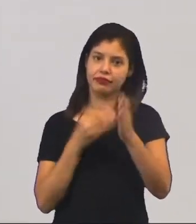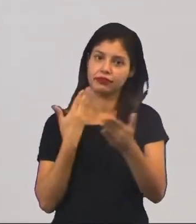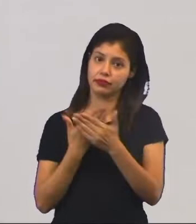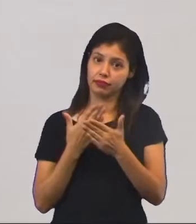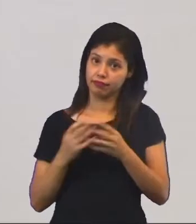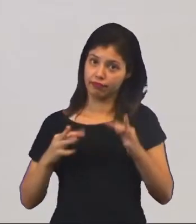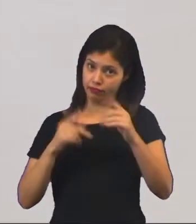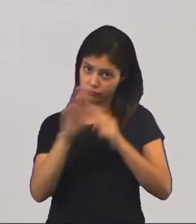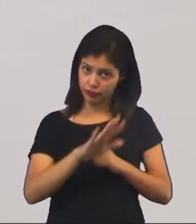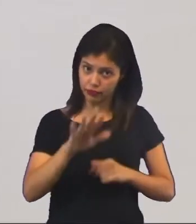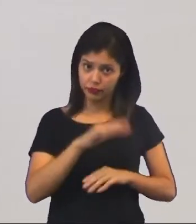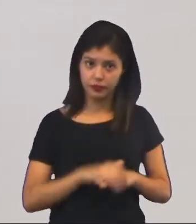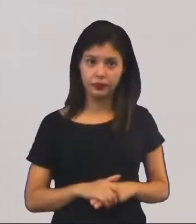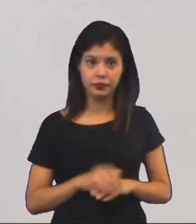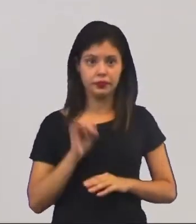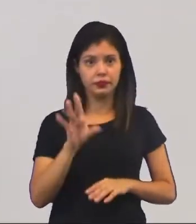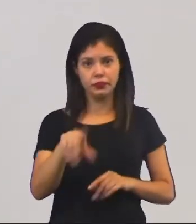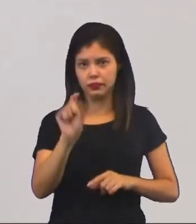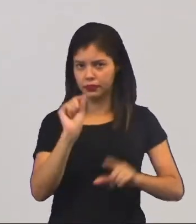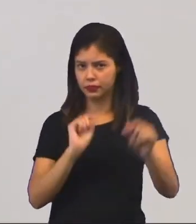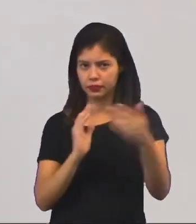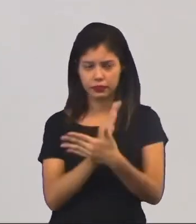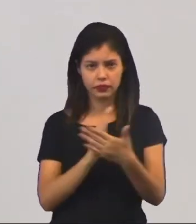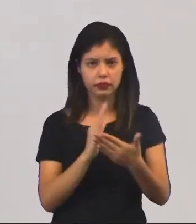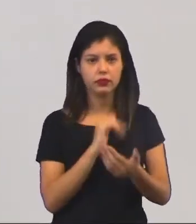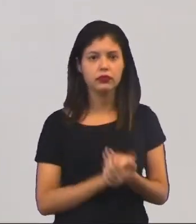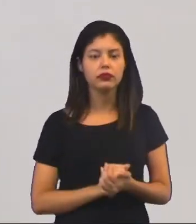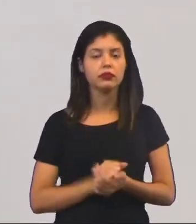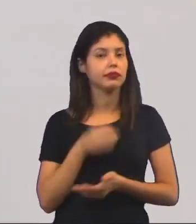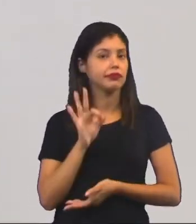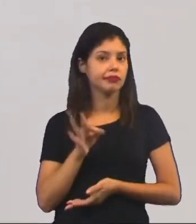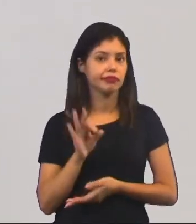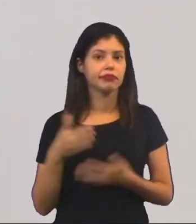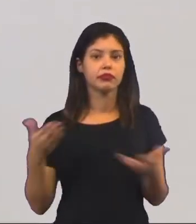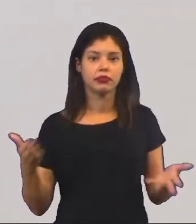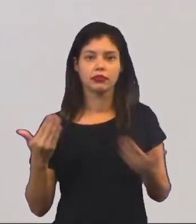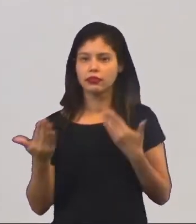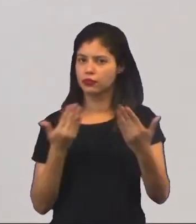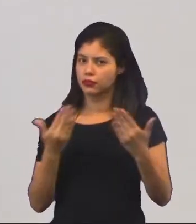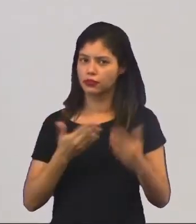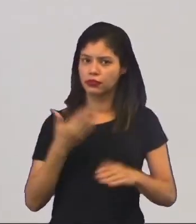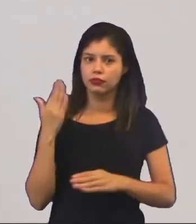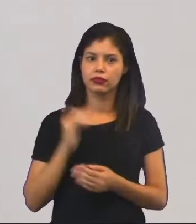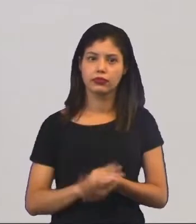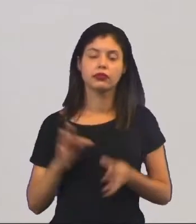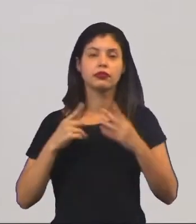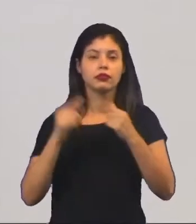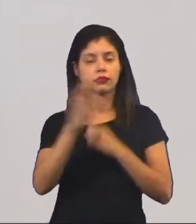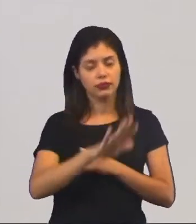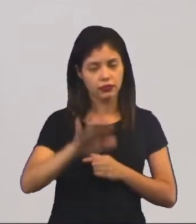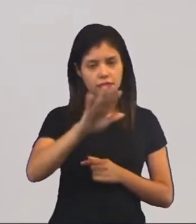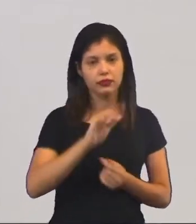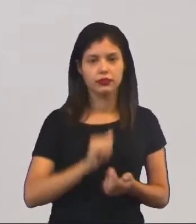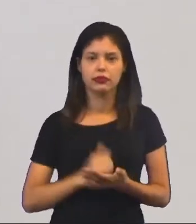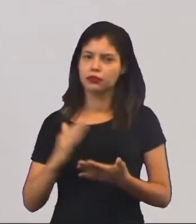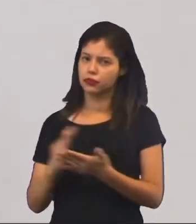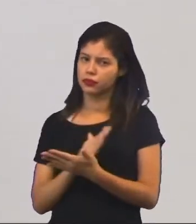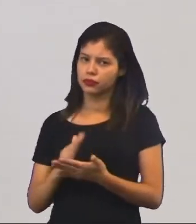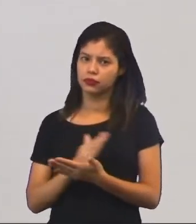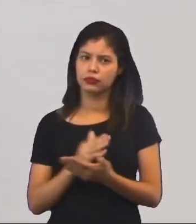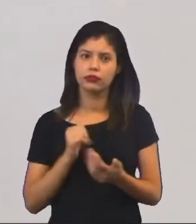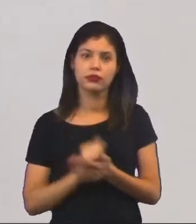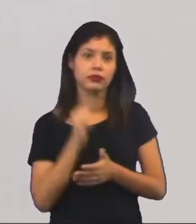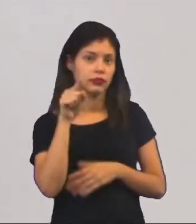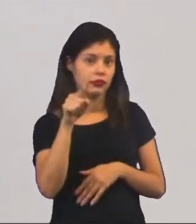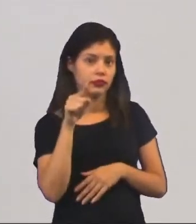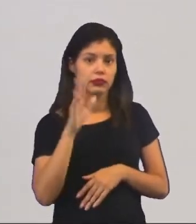todas. Eu apenas escolhi algumas que, de certo modo, têm uma relação direta com todos nós. De alguma maneira,